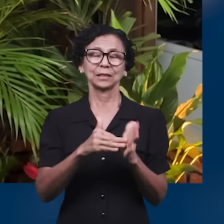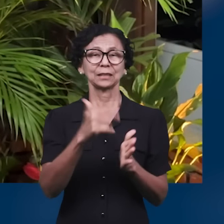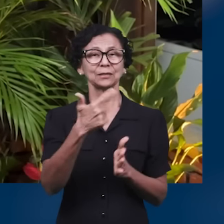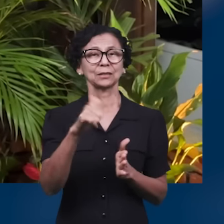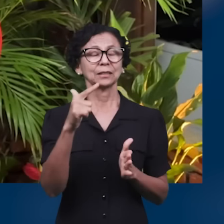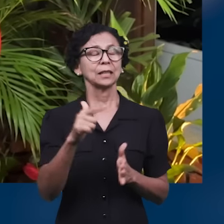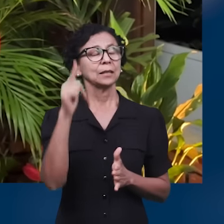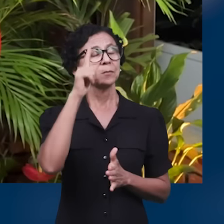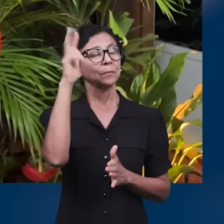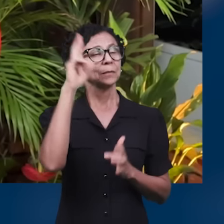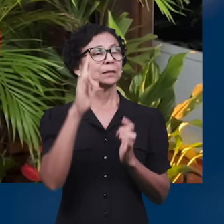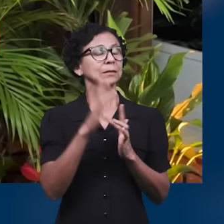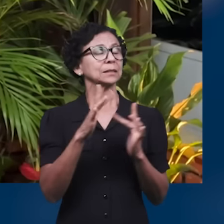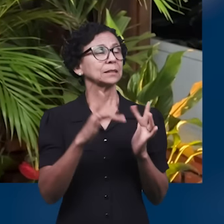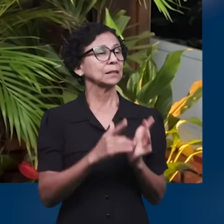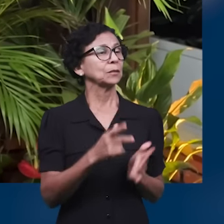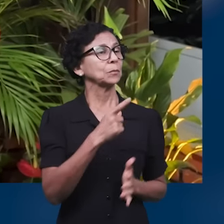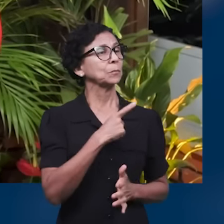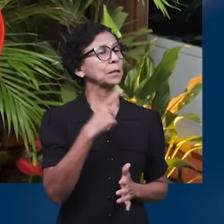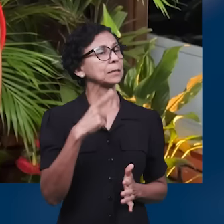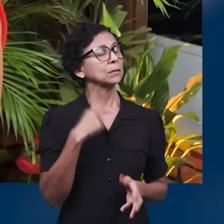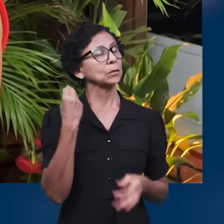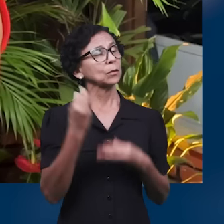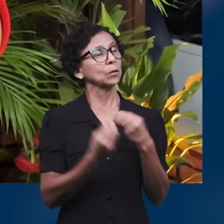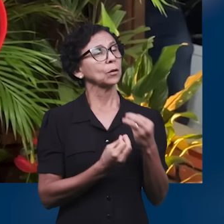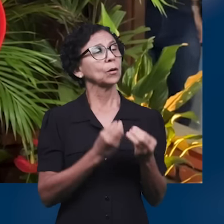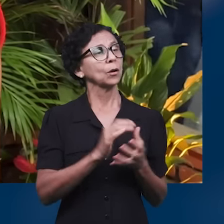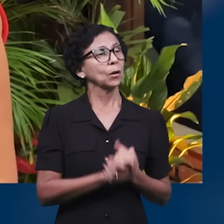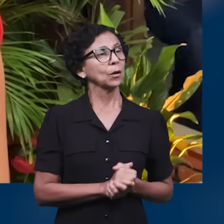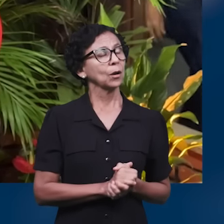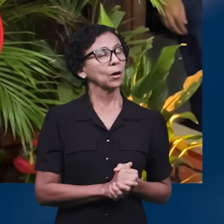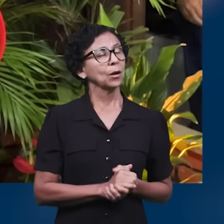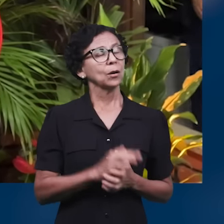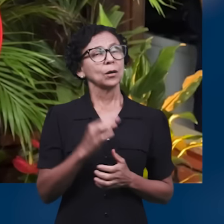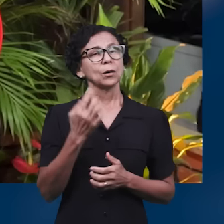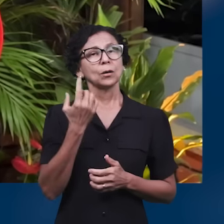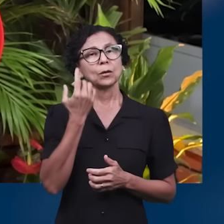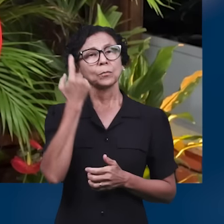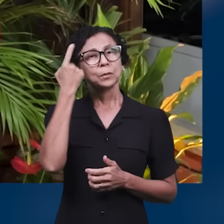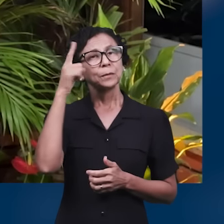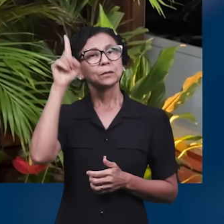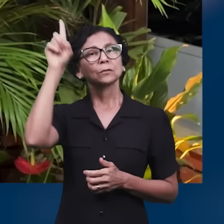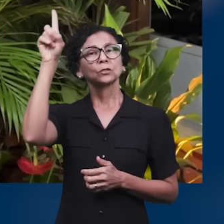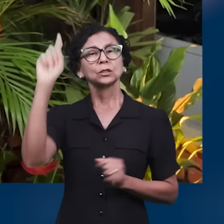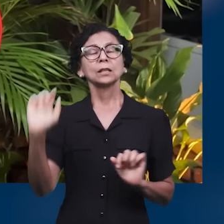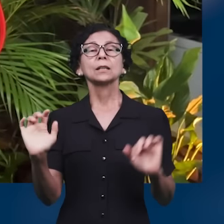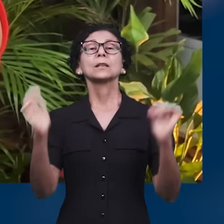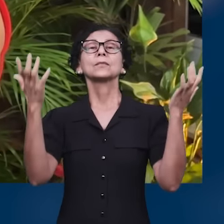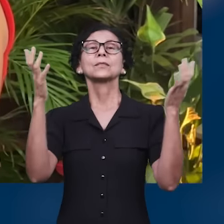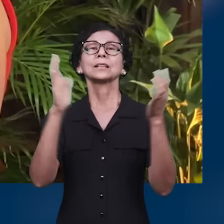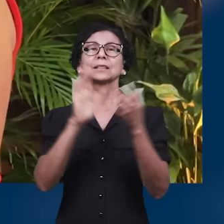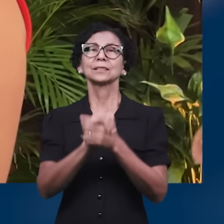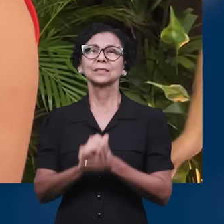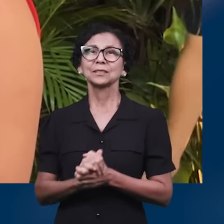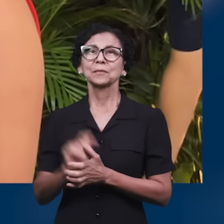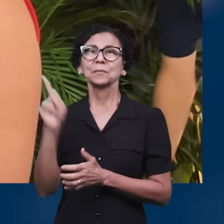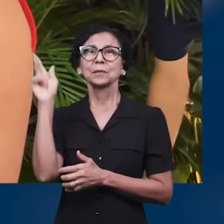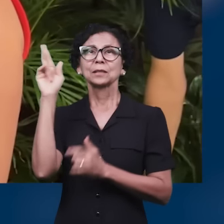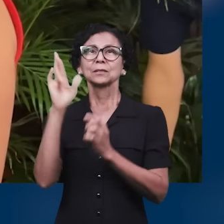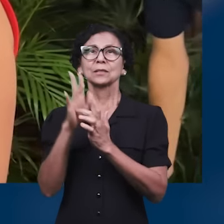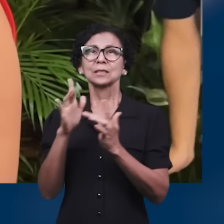pastor, conta para a gente aí um pouquinho como foi esse primeiro grande evento, né? Camila, Pai do Senhor,